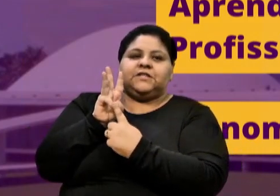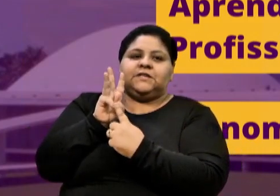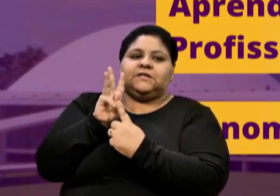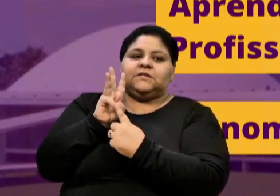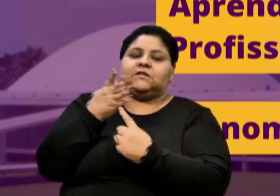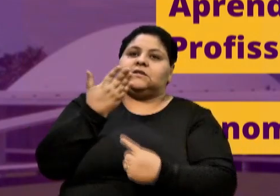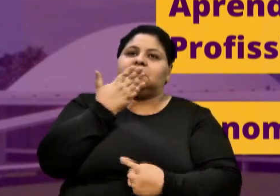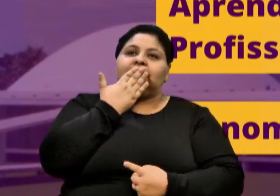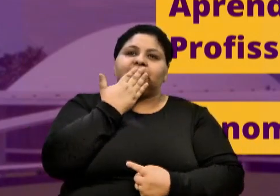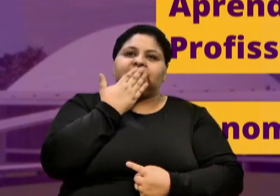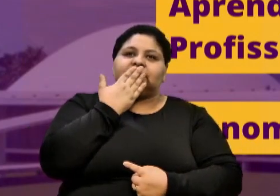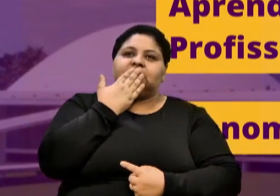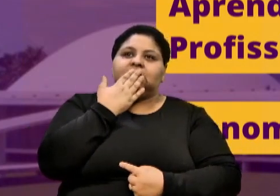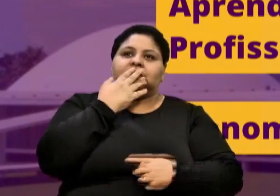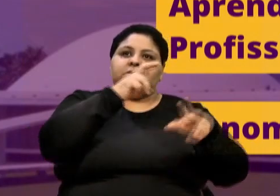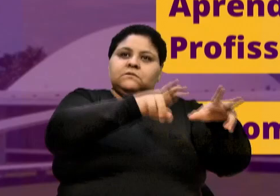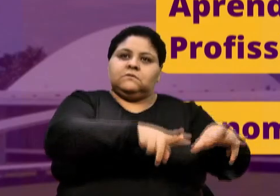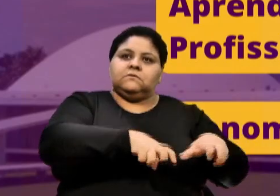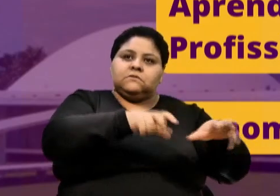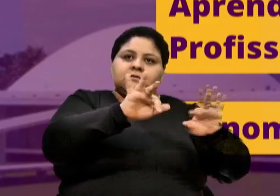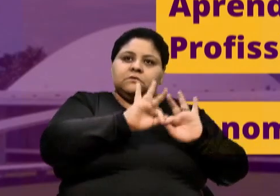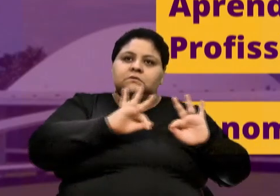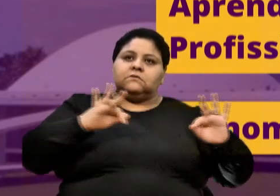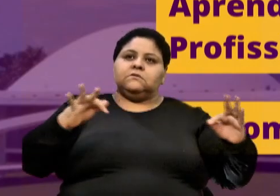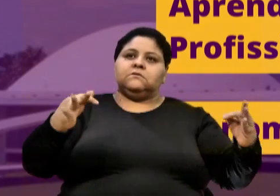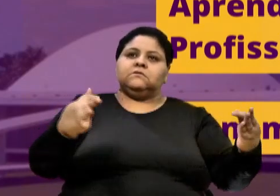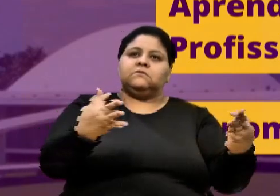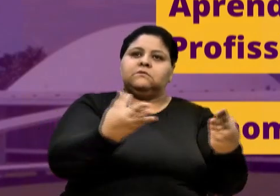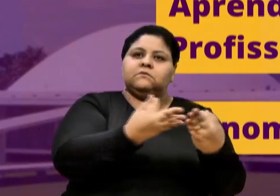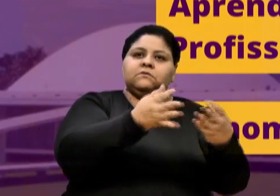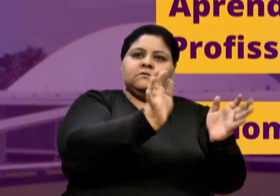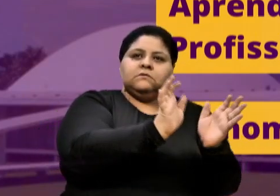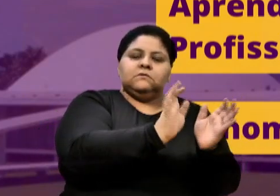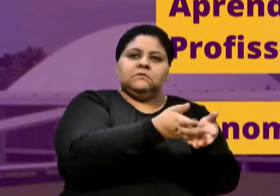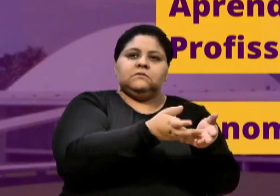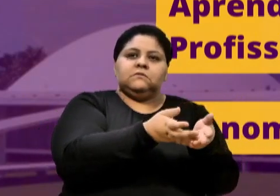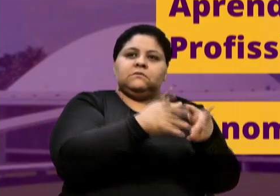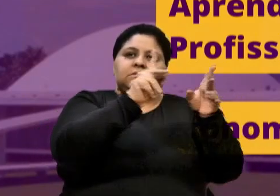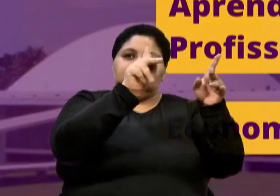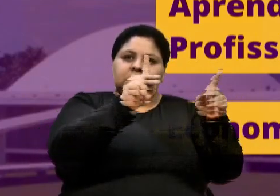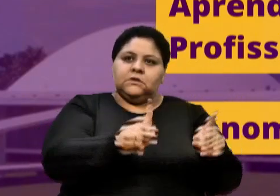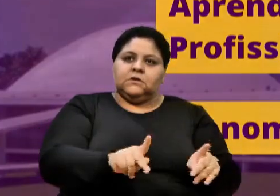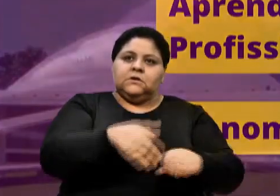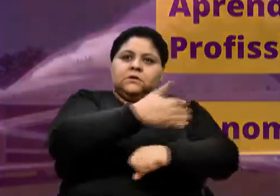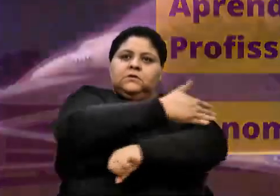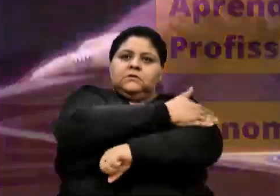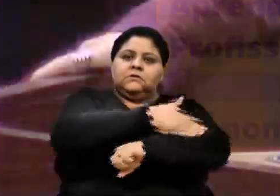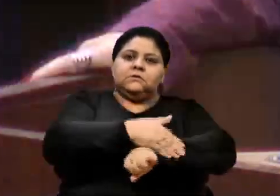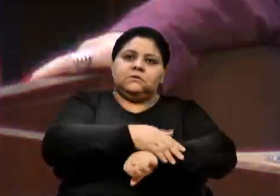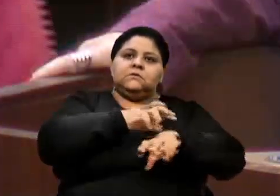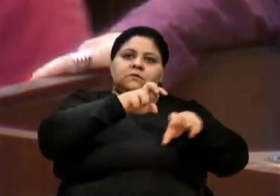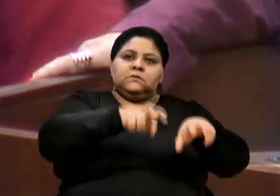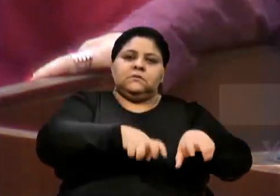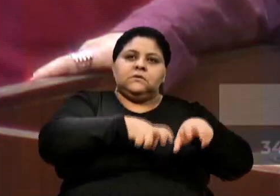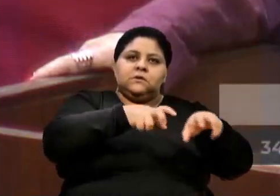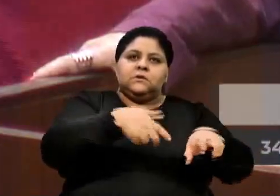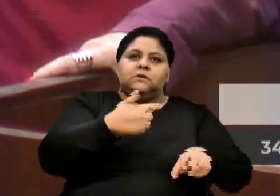cooperativismo, pessoas em situação de rua e a questão da marcha em si.